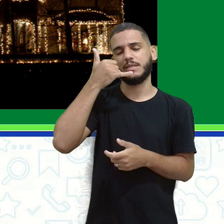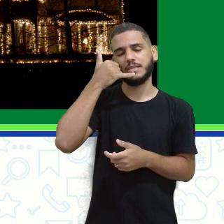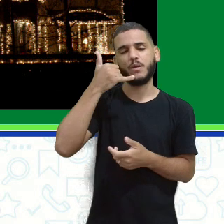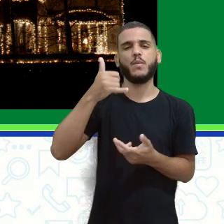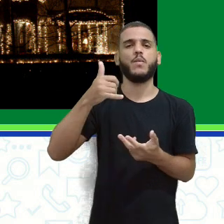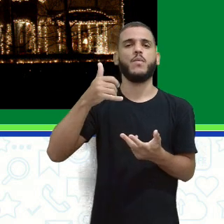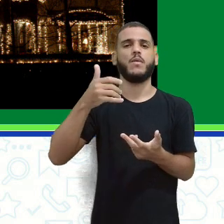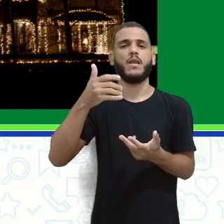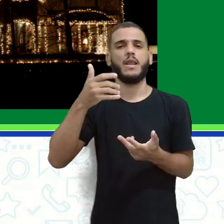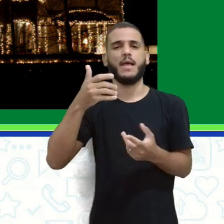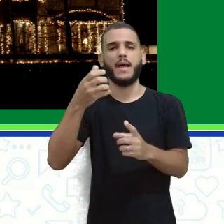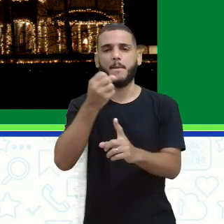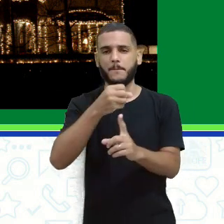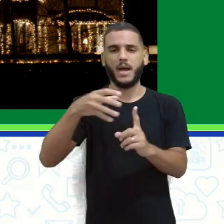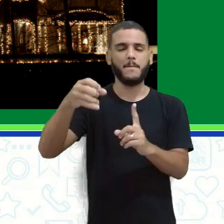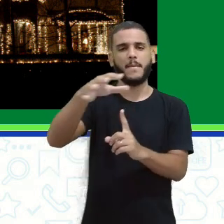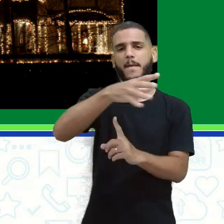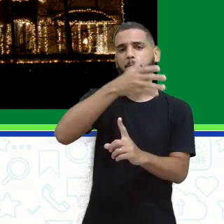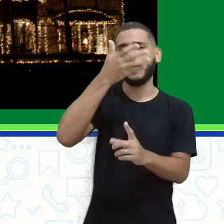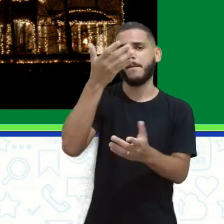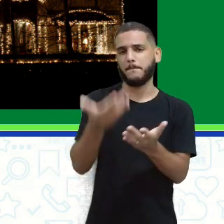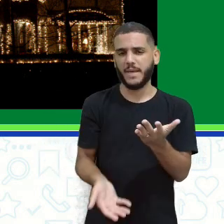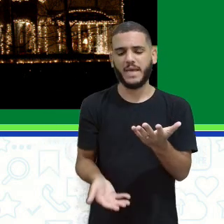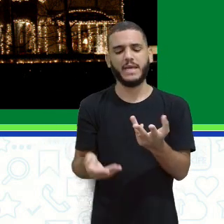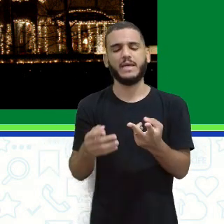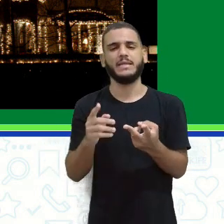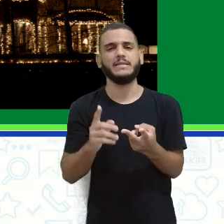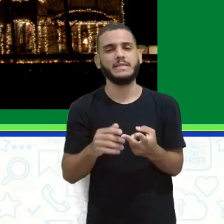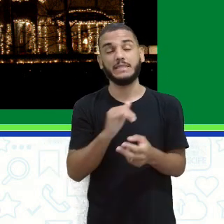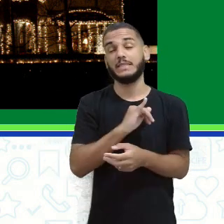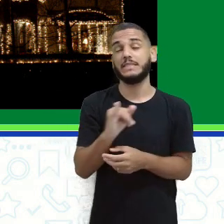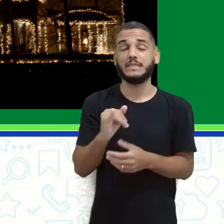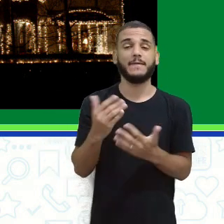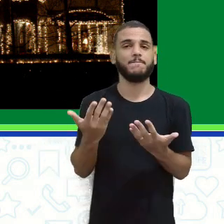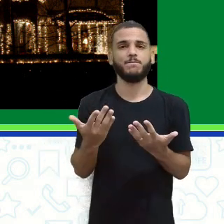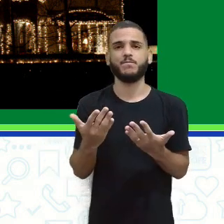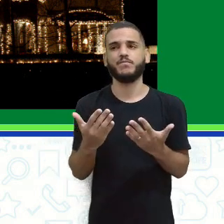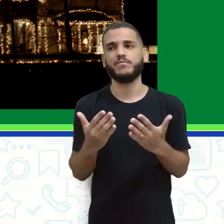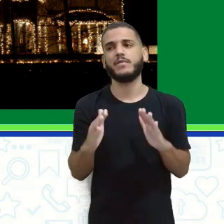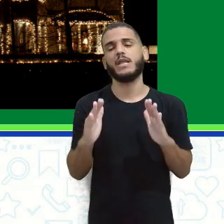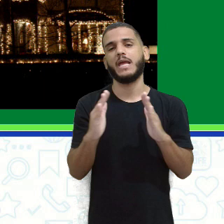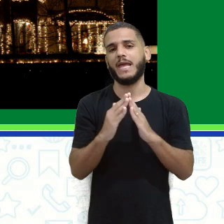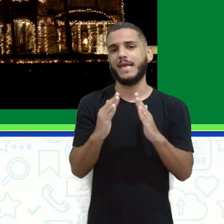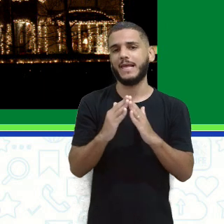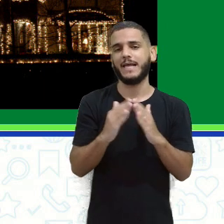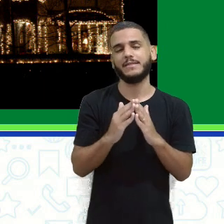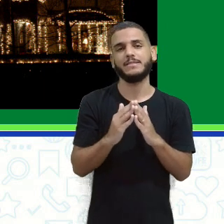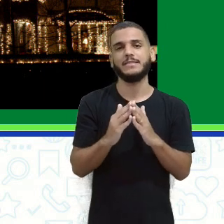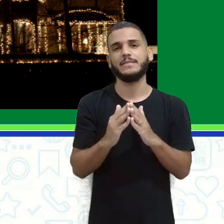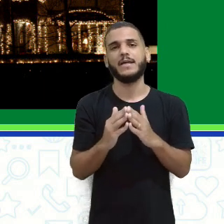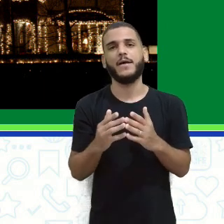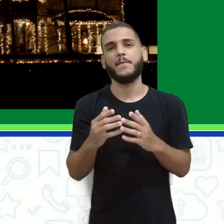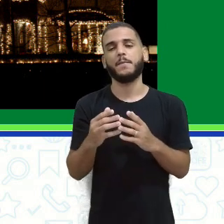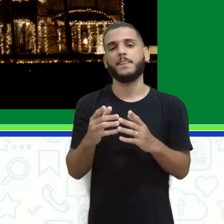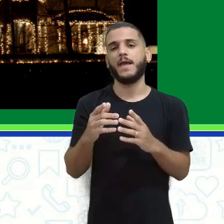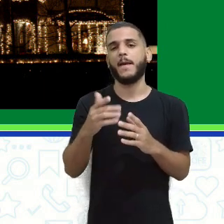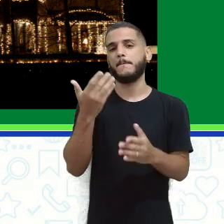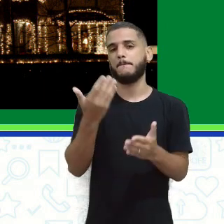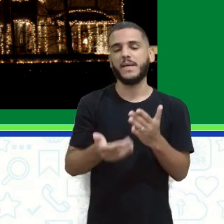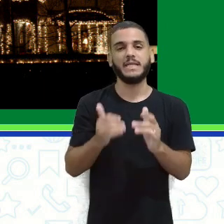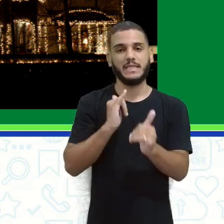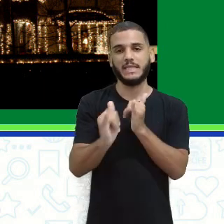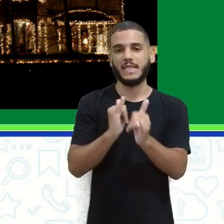Porque aí, se você está em casa, a internet já não pega mais o 3G. O 3G não. O 3G ainda pega, né? O que não pega é o Wi-Fi,